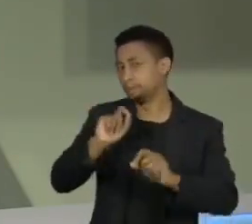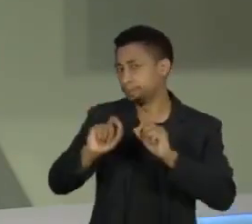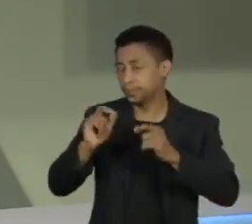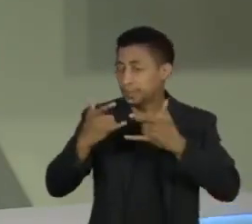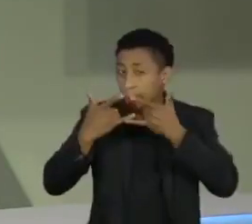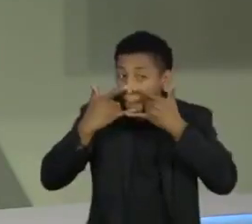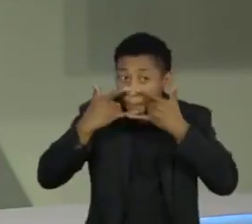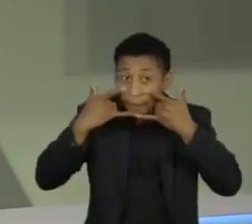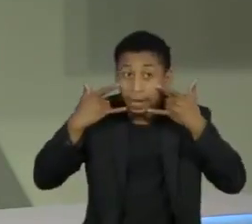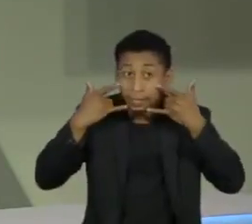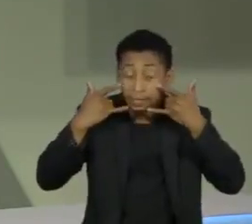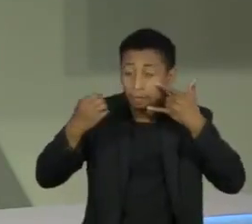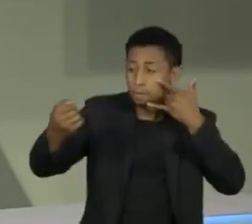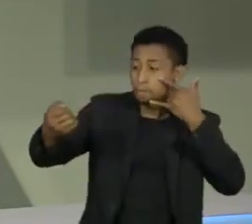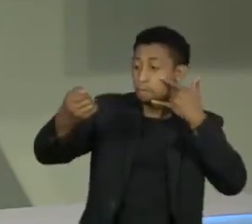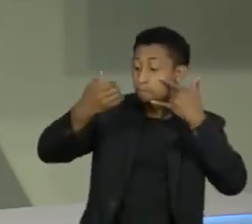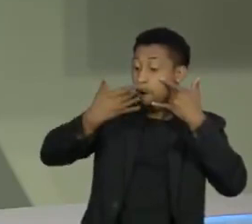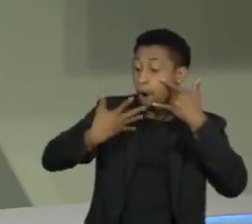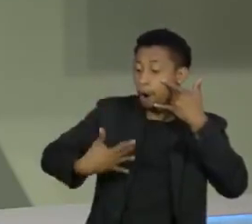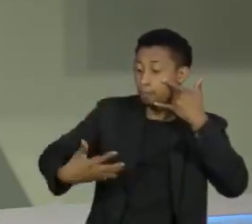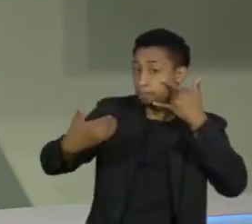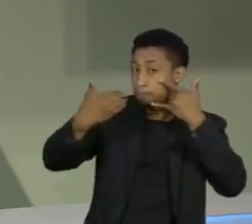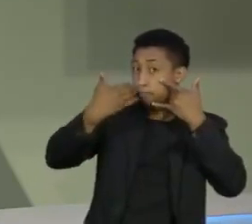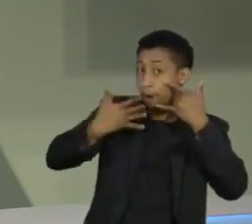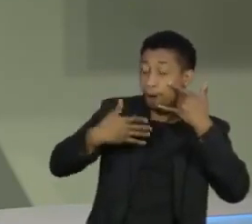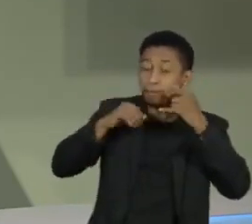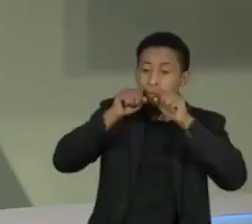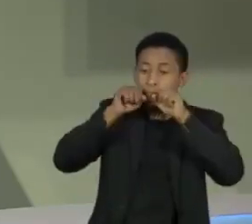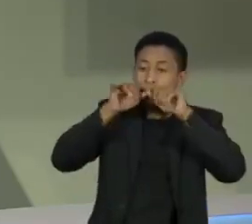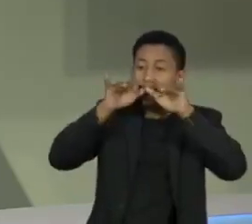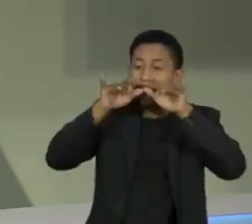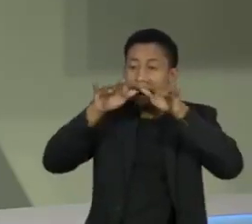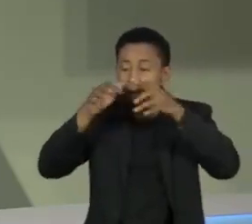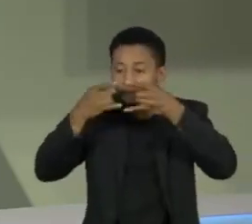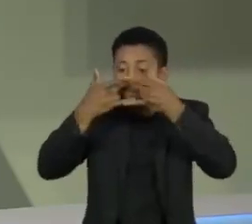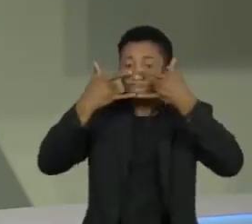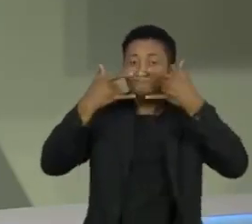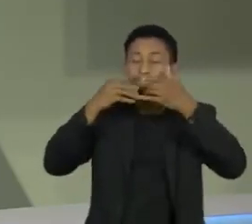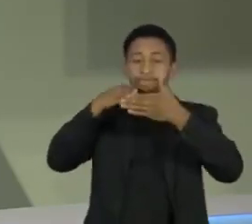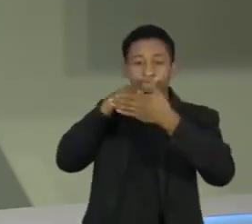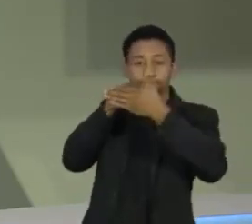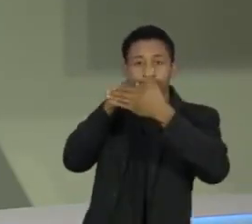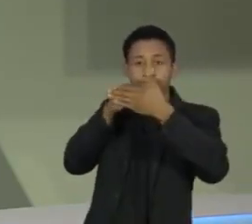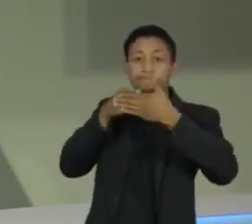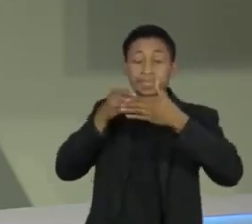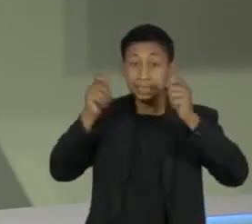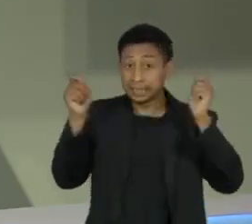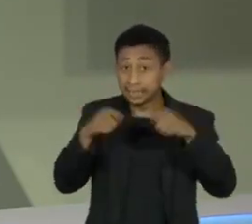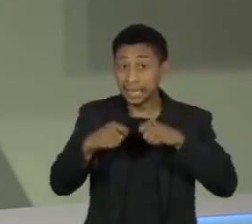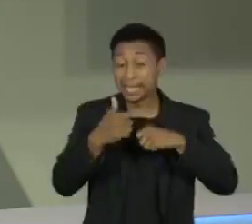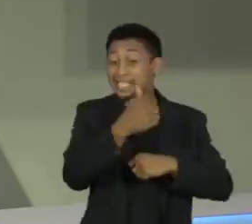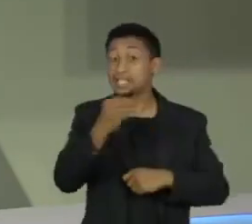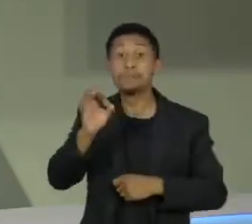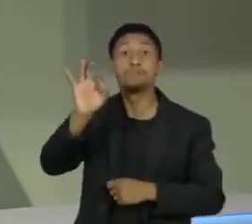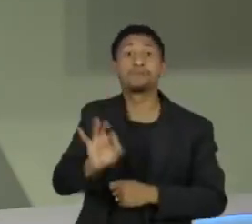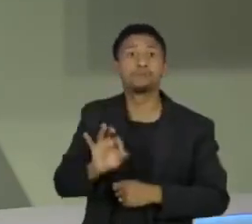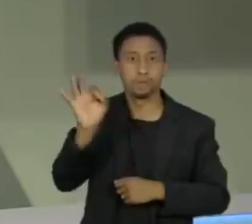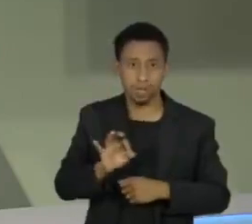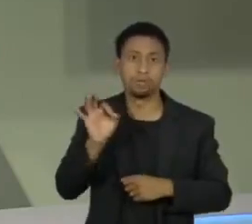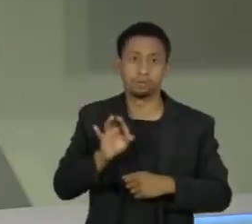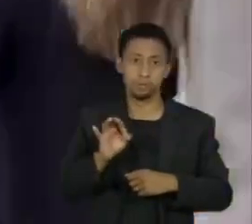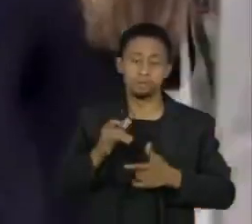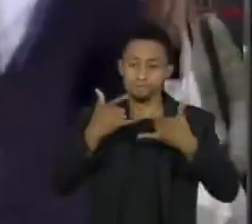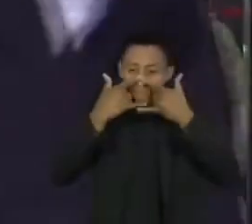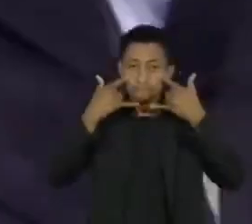pode bloquear quase 100% das gotículas lançadas no ar. Essas gotículas são o principal vetor de transmissão da Covid